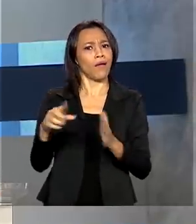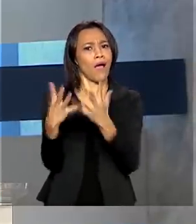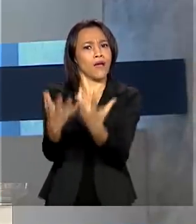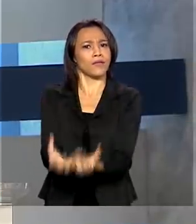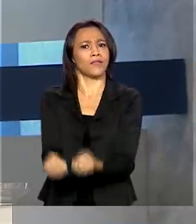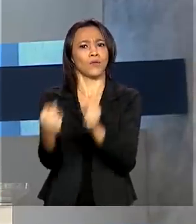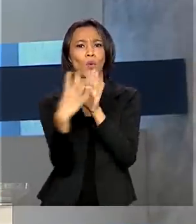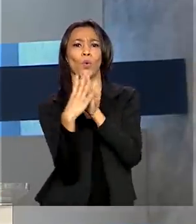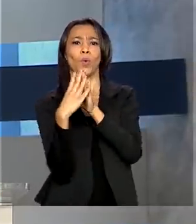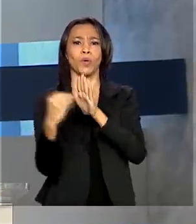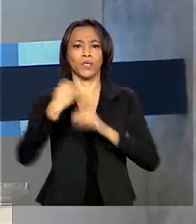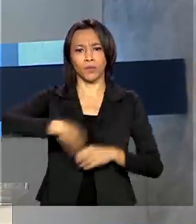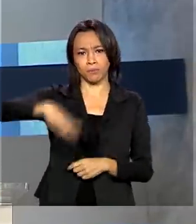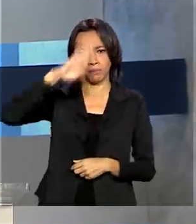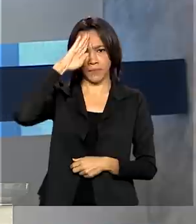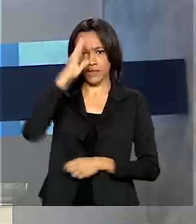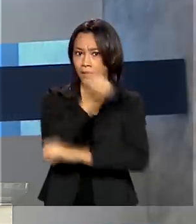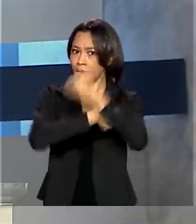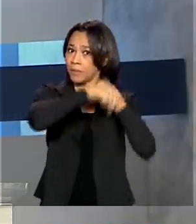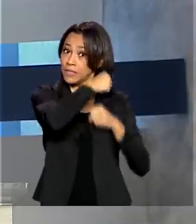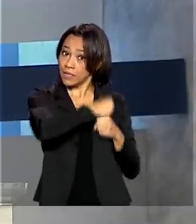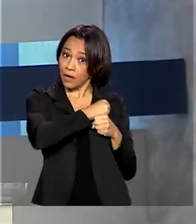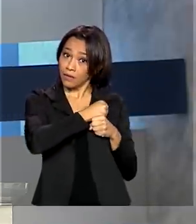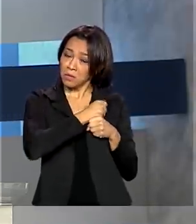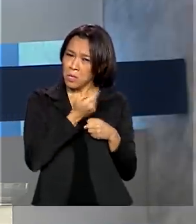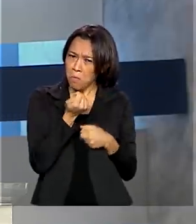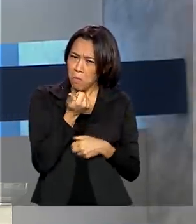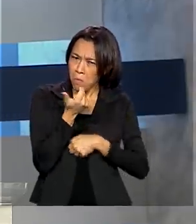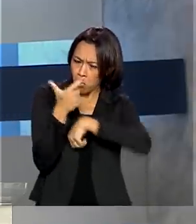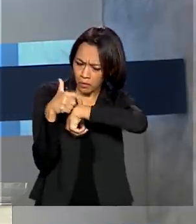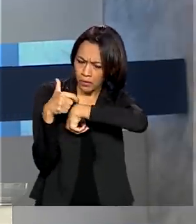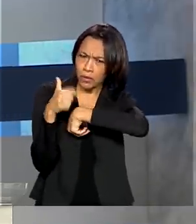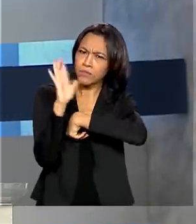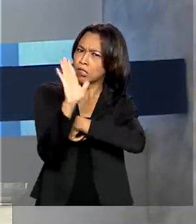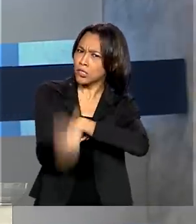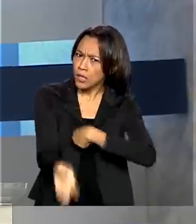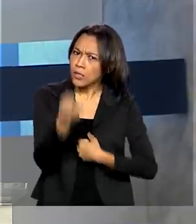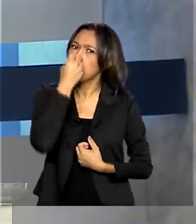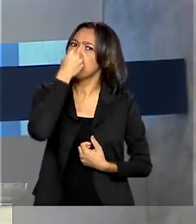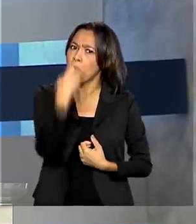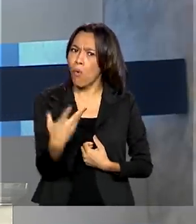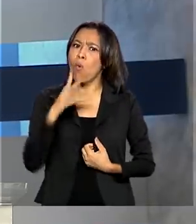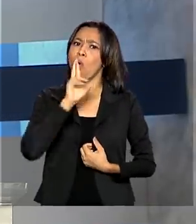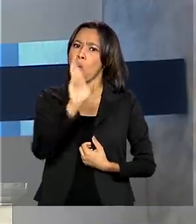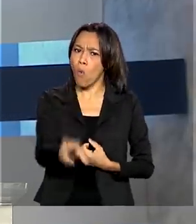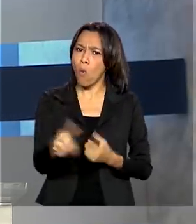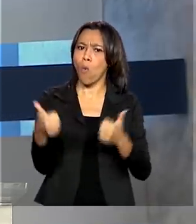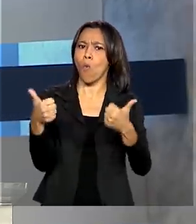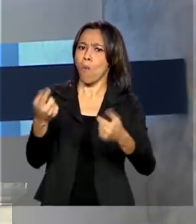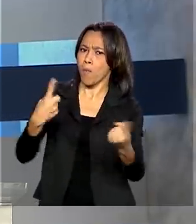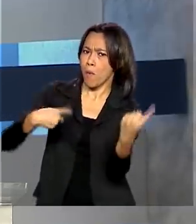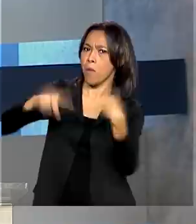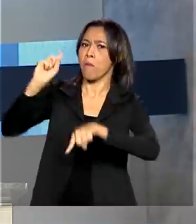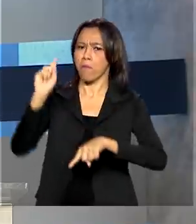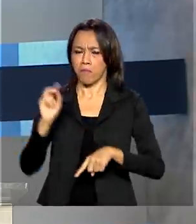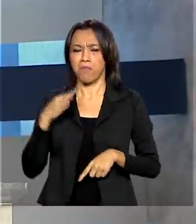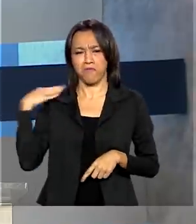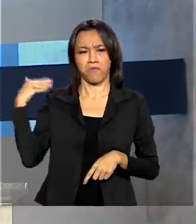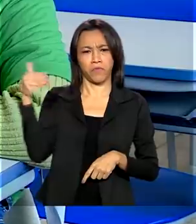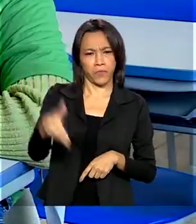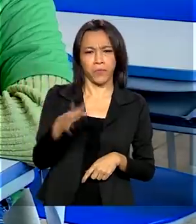cívico-militar no ano passado. E mesmo em pouco tempo, a escola já tem bons resultados. A nossa equipe foi conhecer.